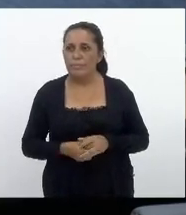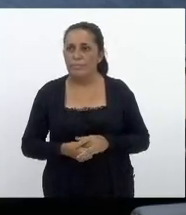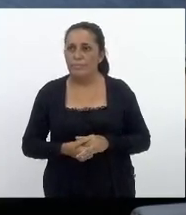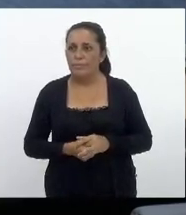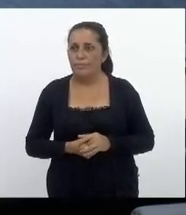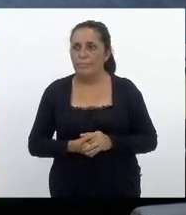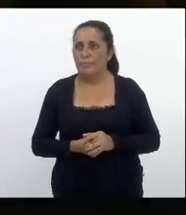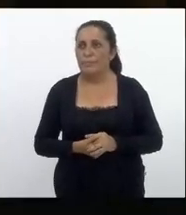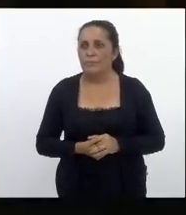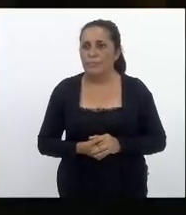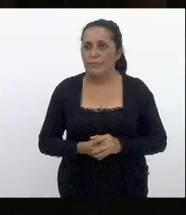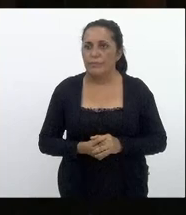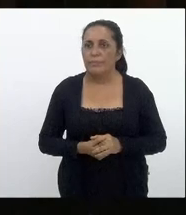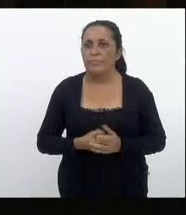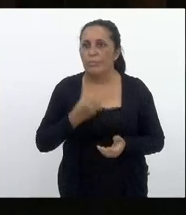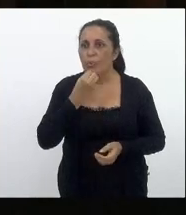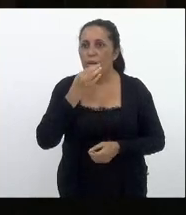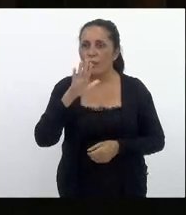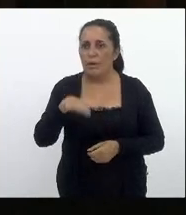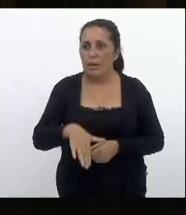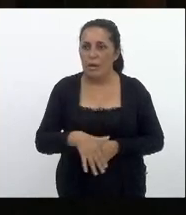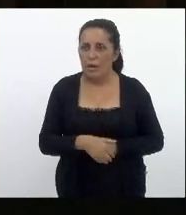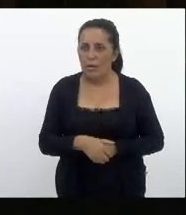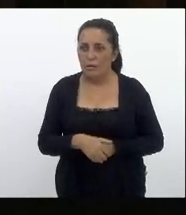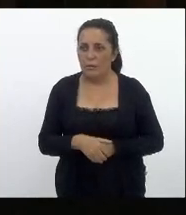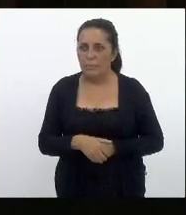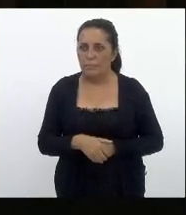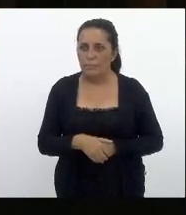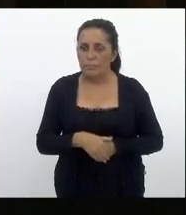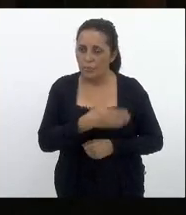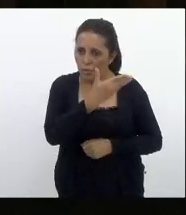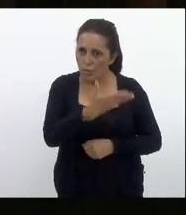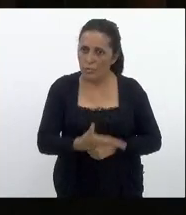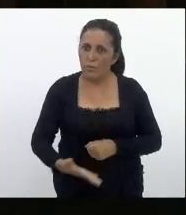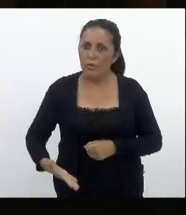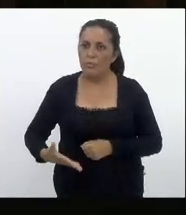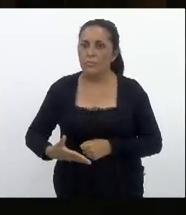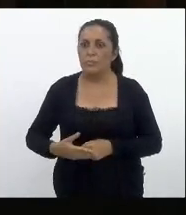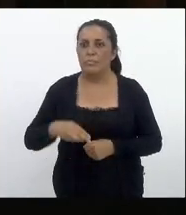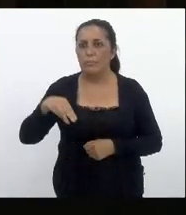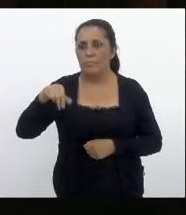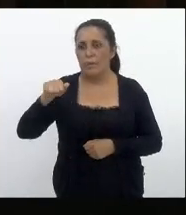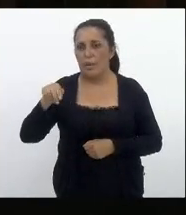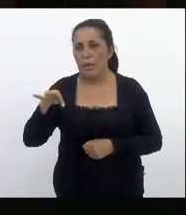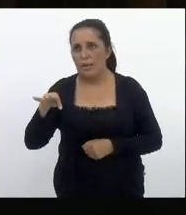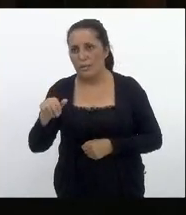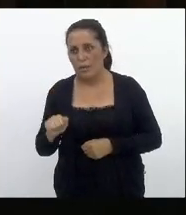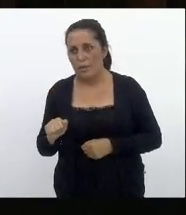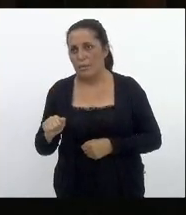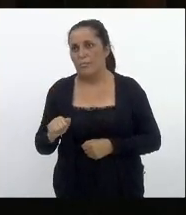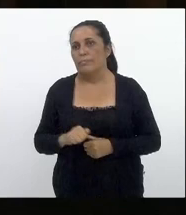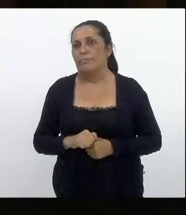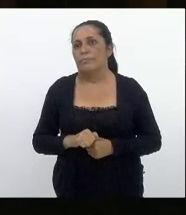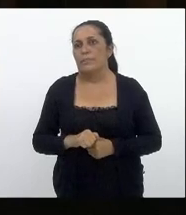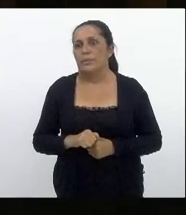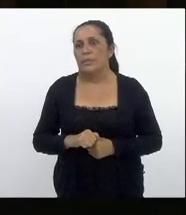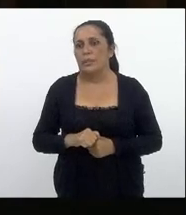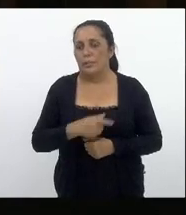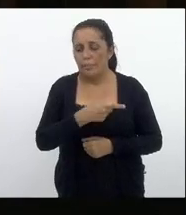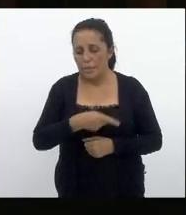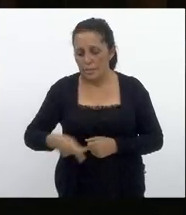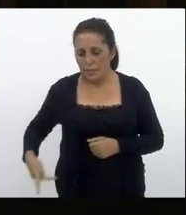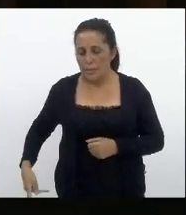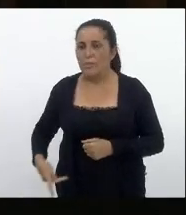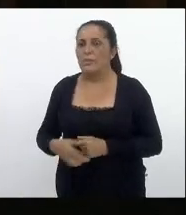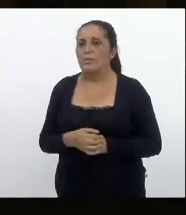uma boa tarde nobre deputada marca rocha que preside esse expediente final uma boa